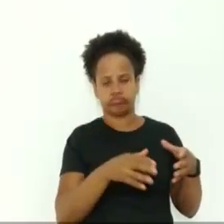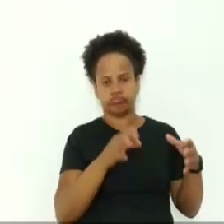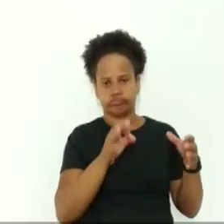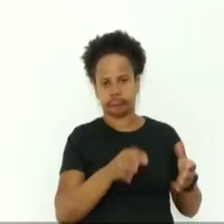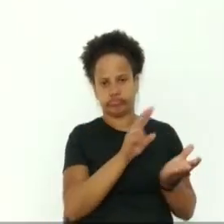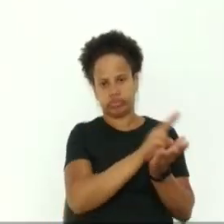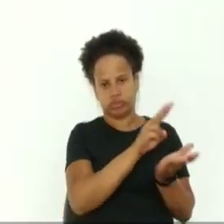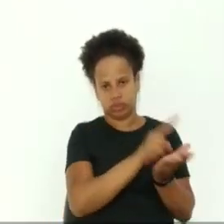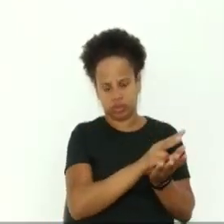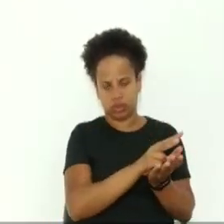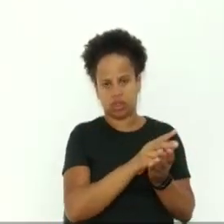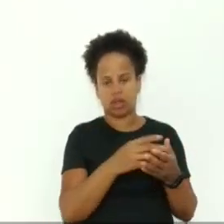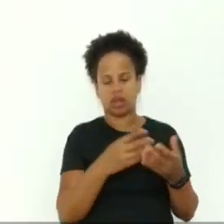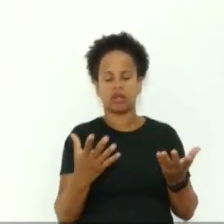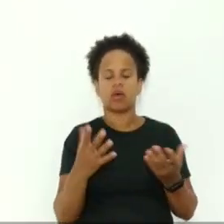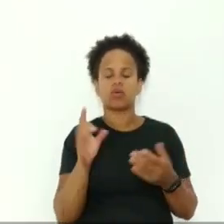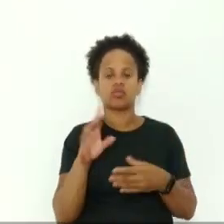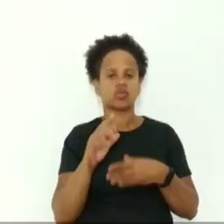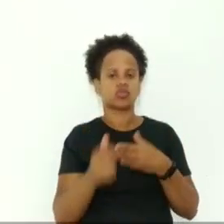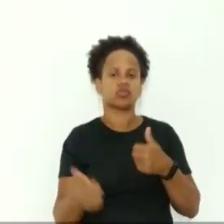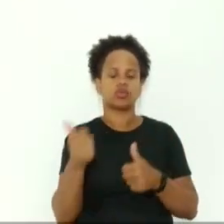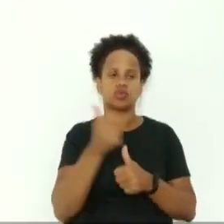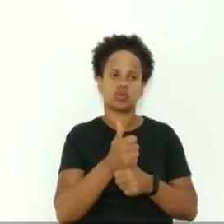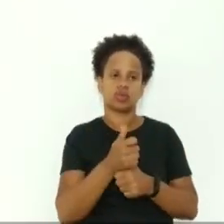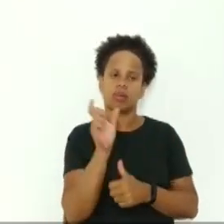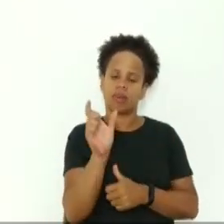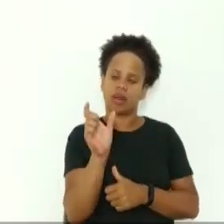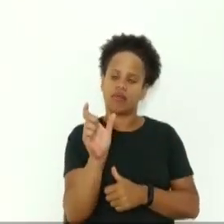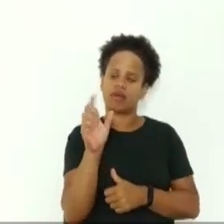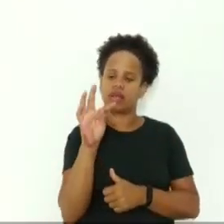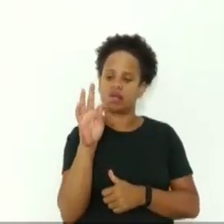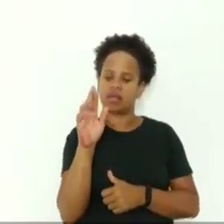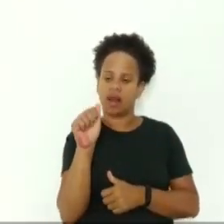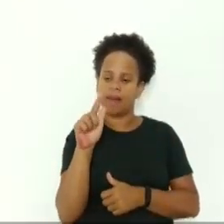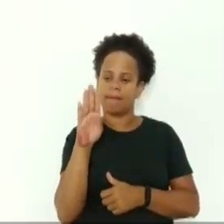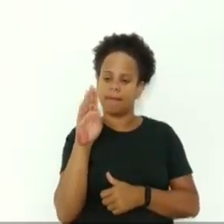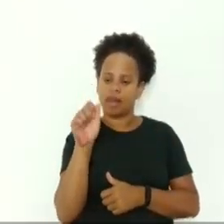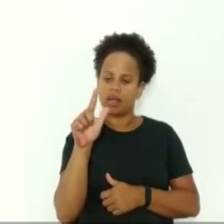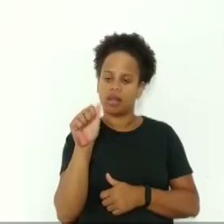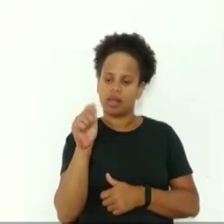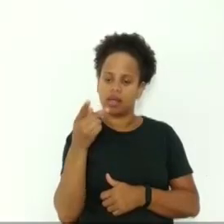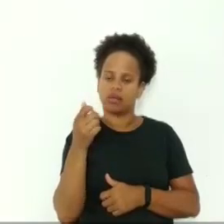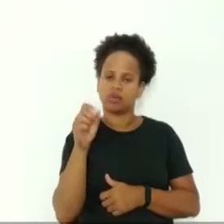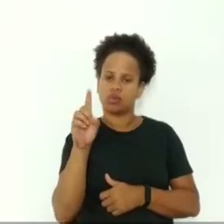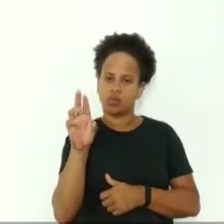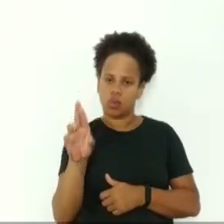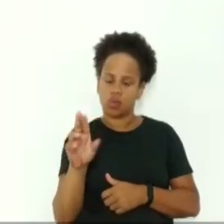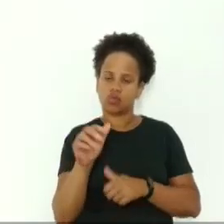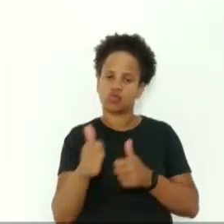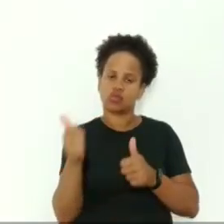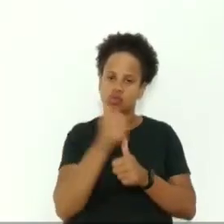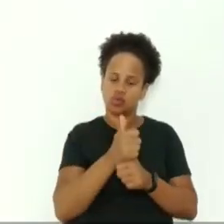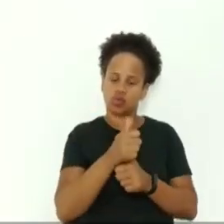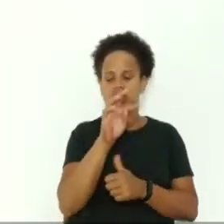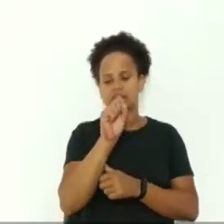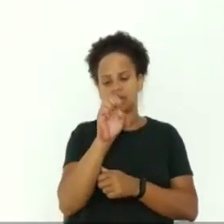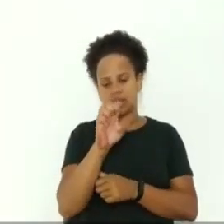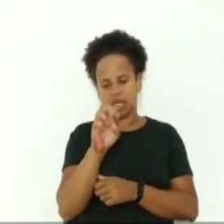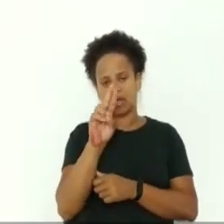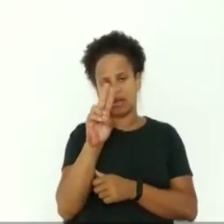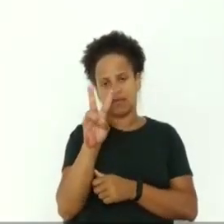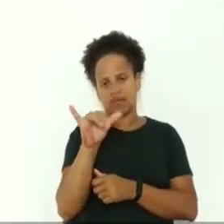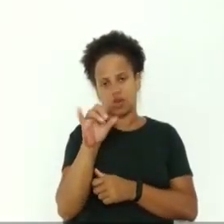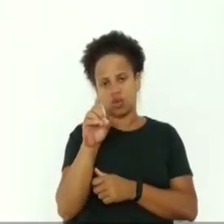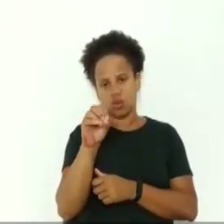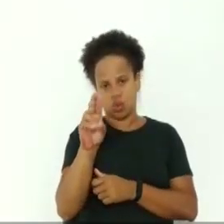Então, a emenda é somente a substituição da palavra trabalhador para o servidor público municipal que atua dentro dos CRAS e dos CREAS